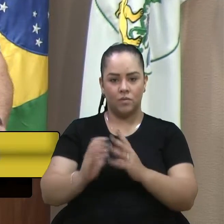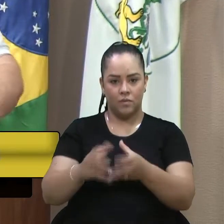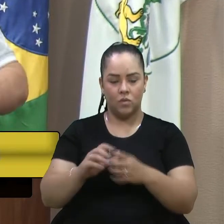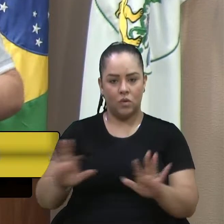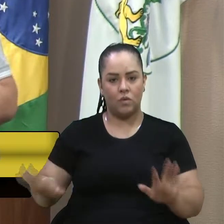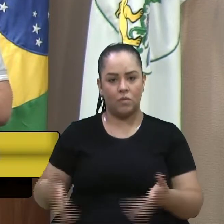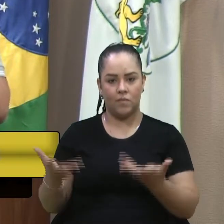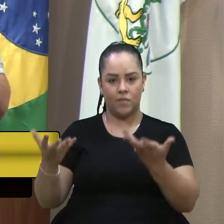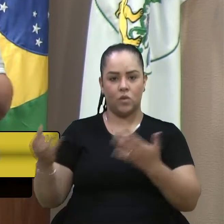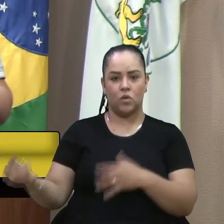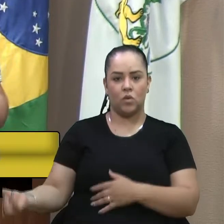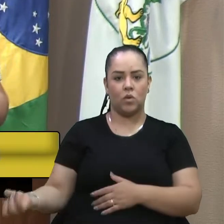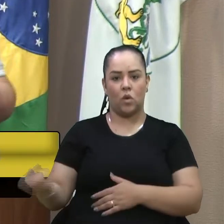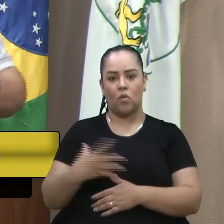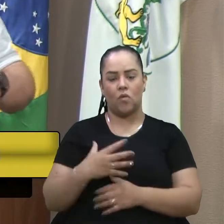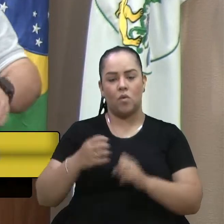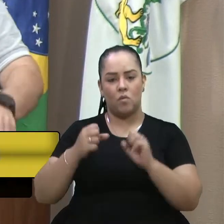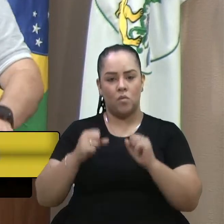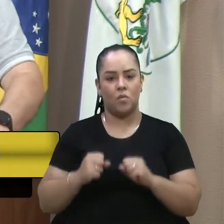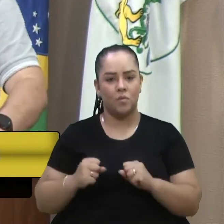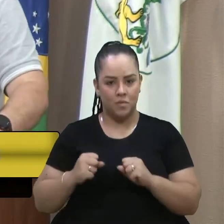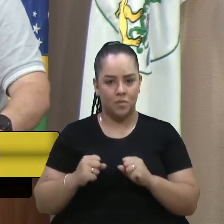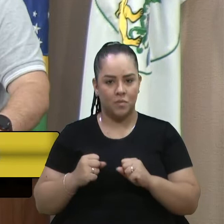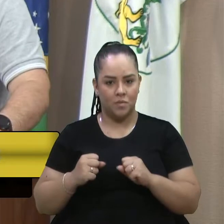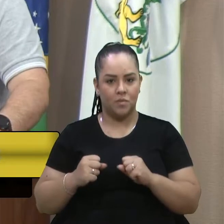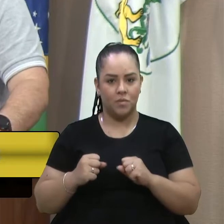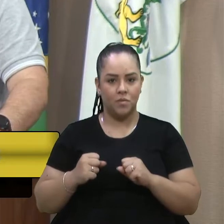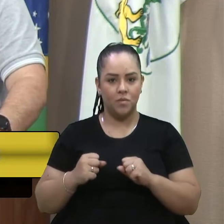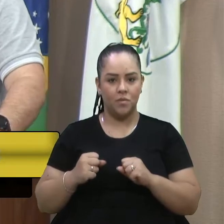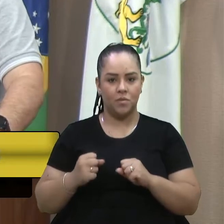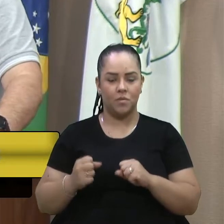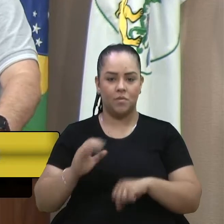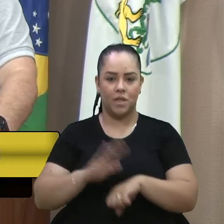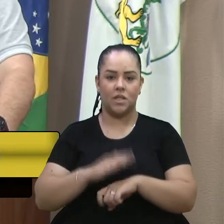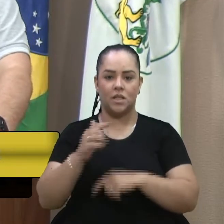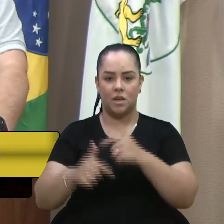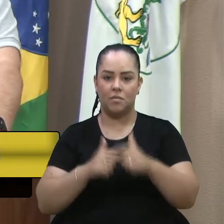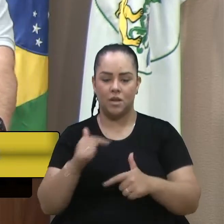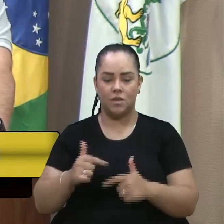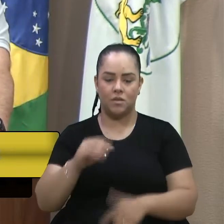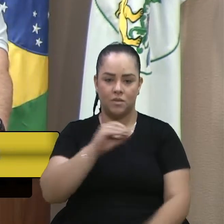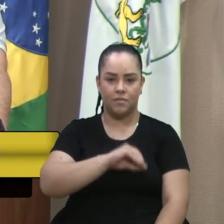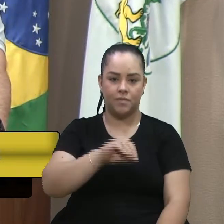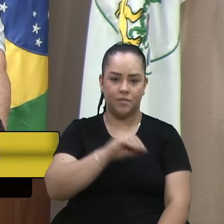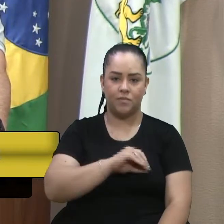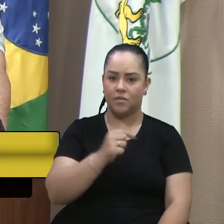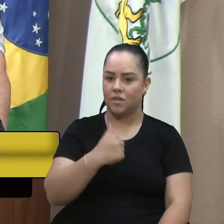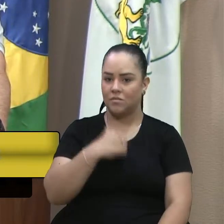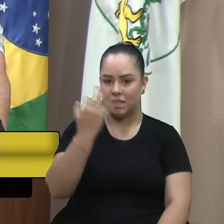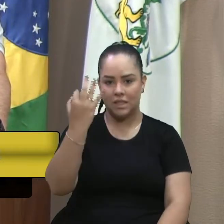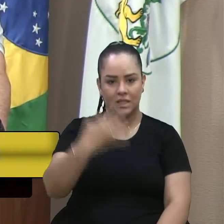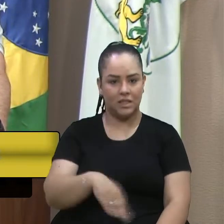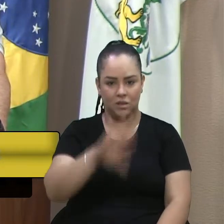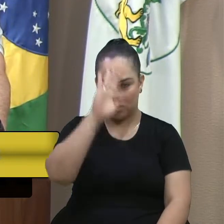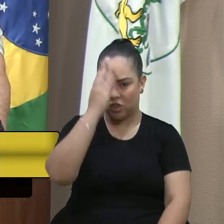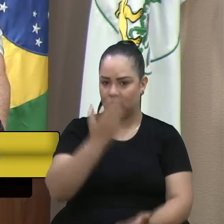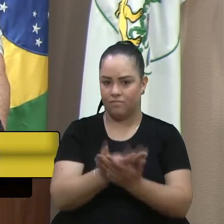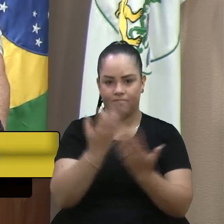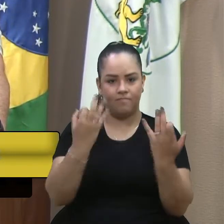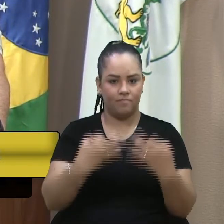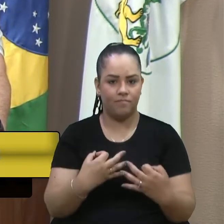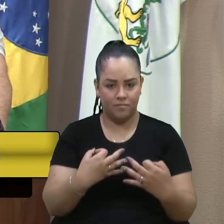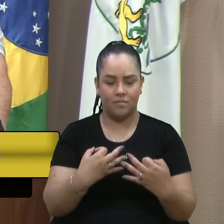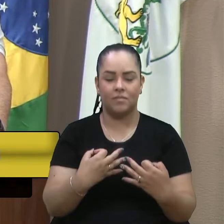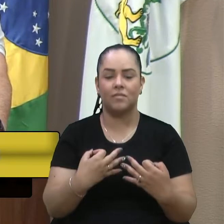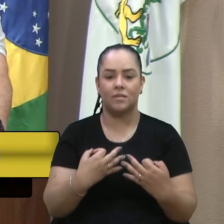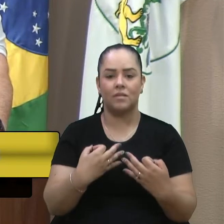de uma nova possibilidade de geração de emprego e renda porque eu tenho convicção disso tenho certeza disso e a Secretaria